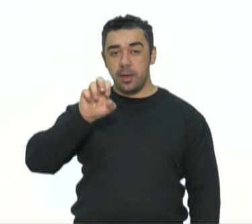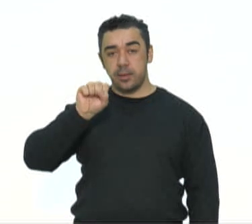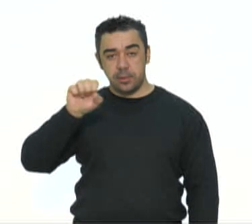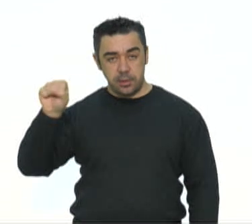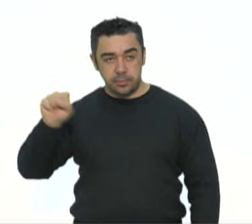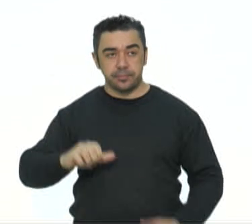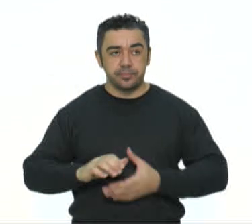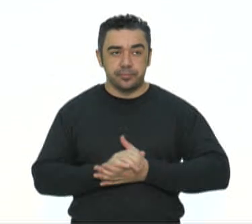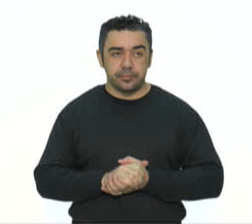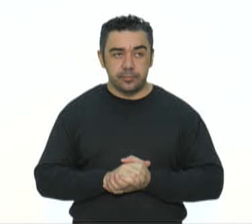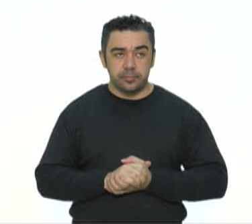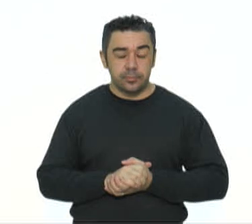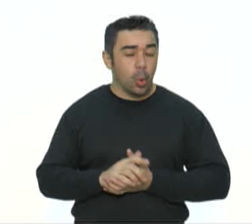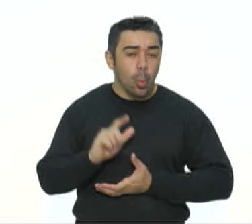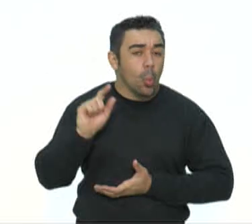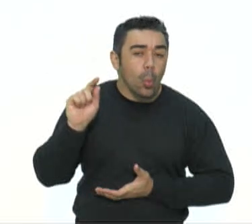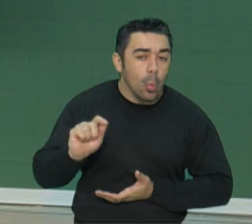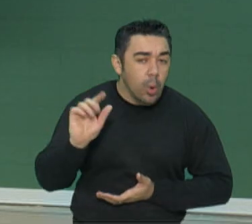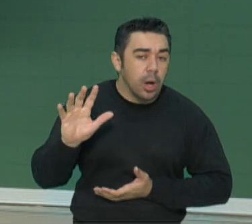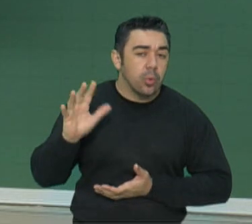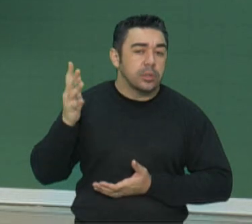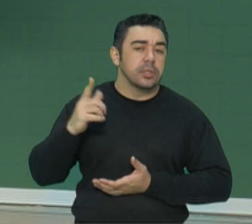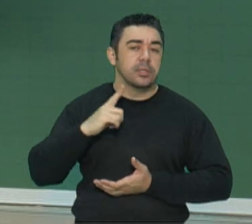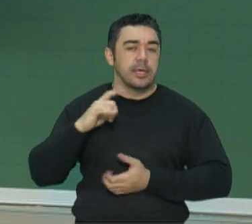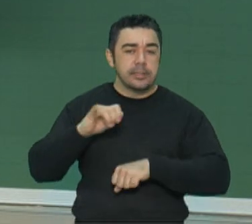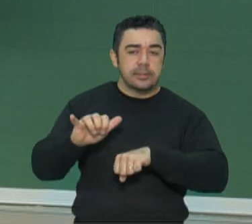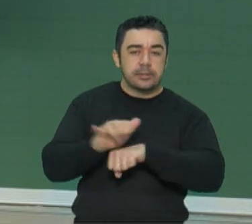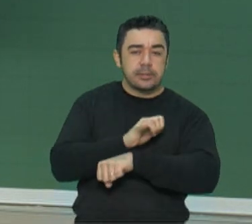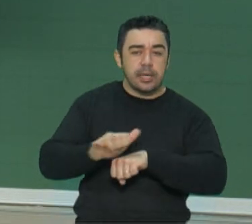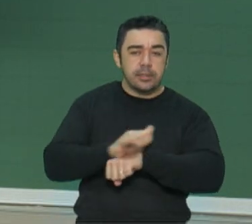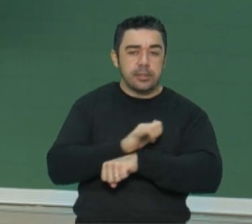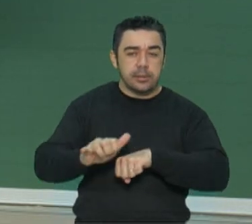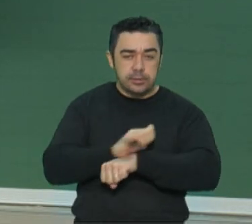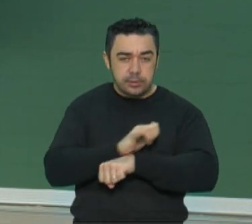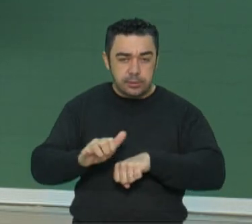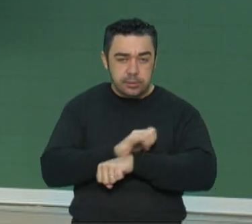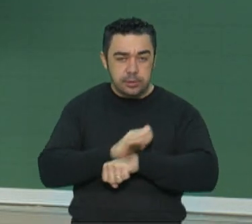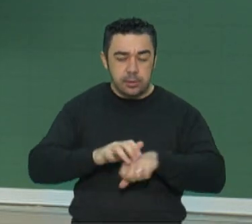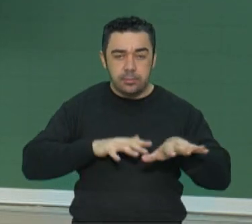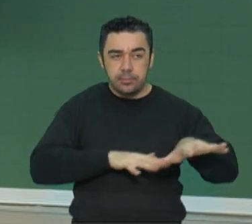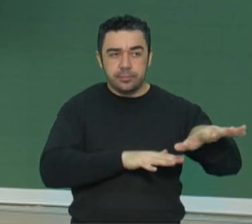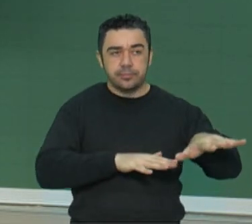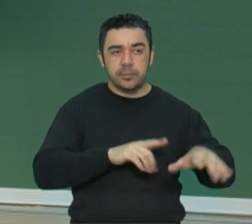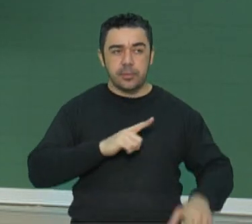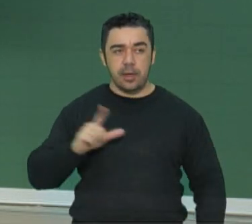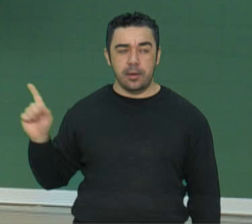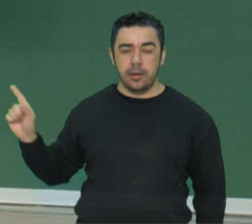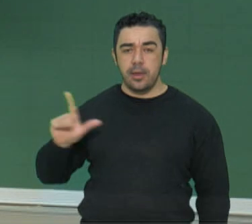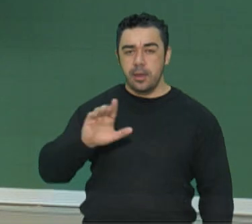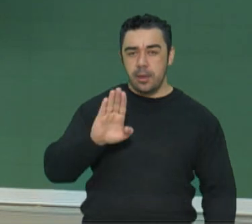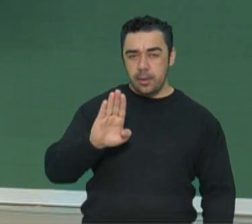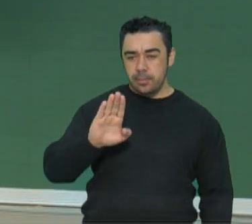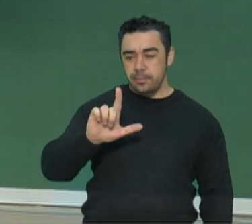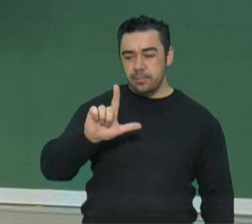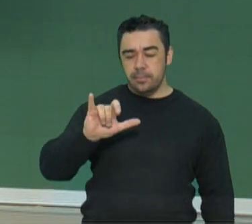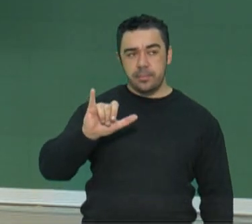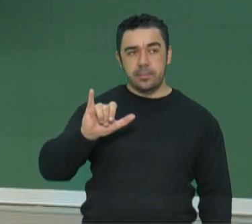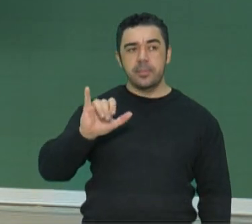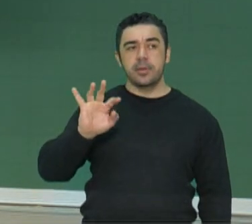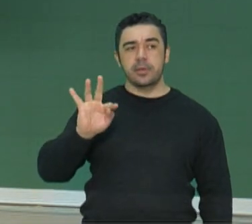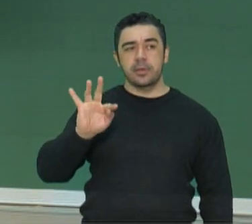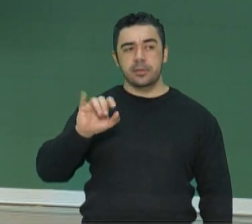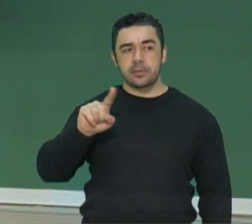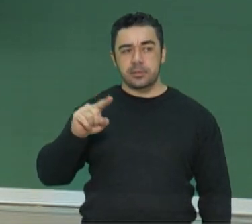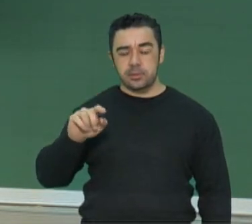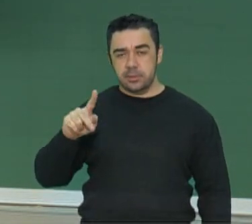E aí então, o que foi a tática militar conhecida como Blitzkrieg, usada pela Alemanha para conseguir